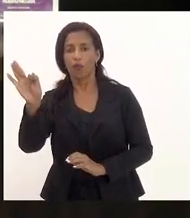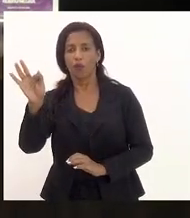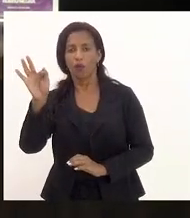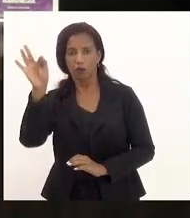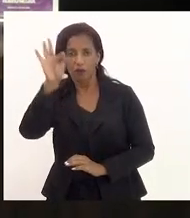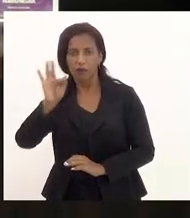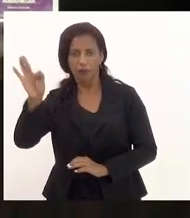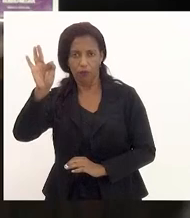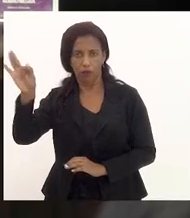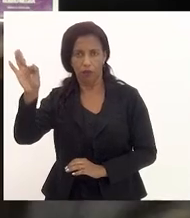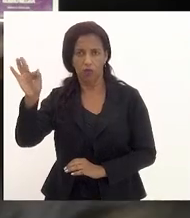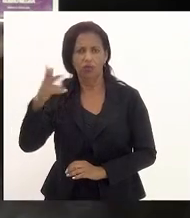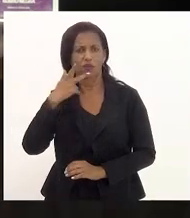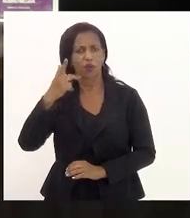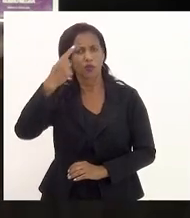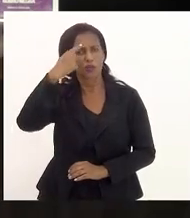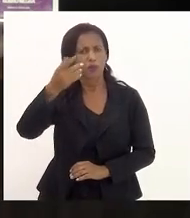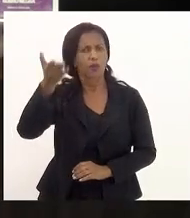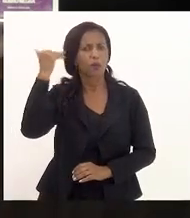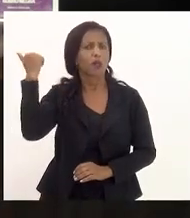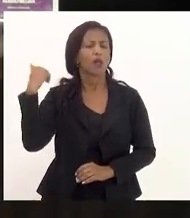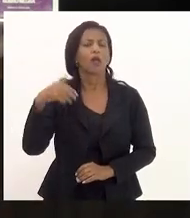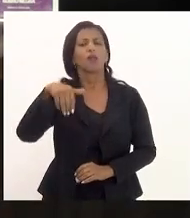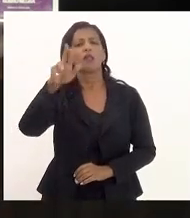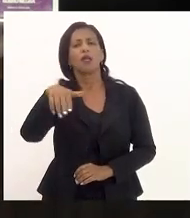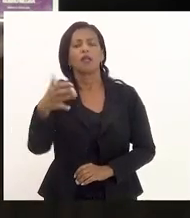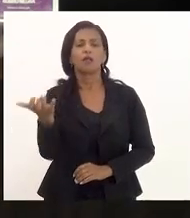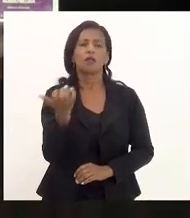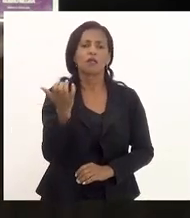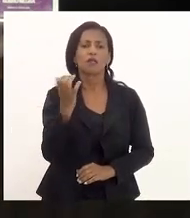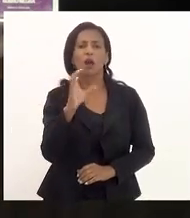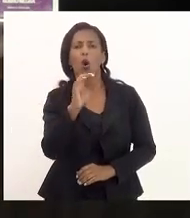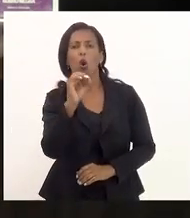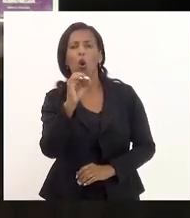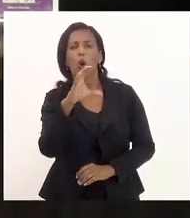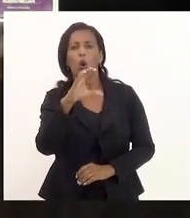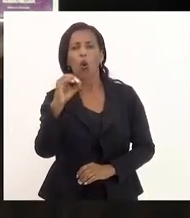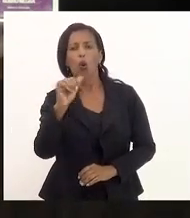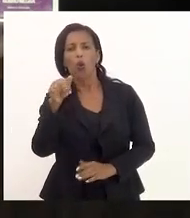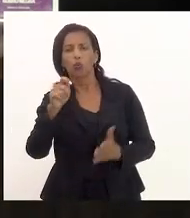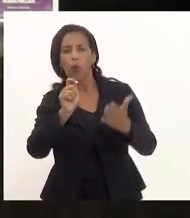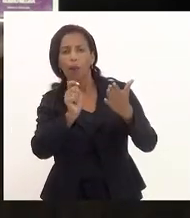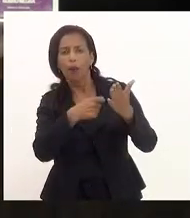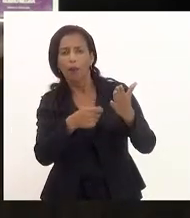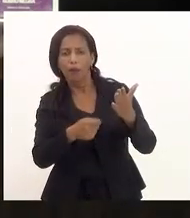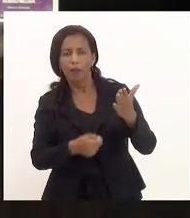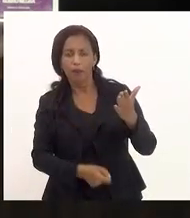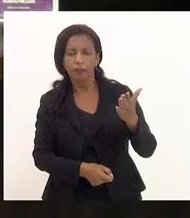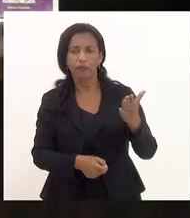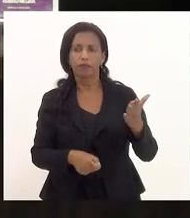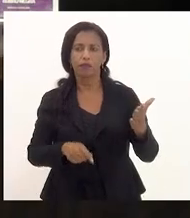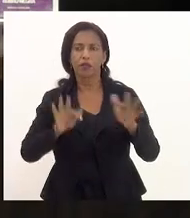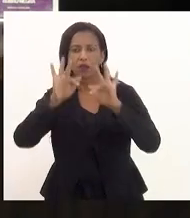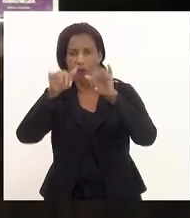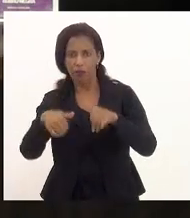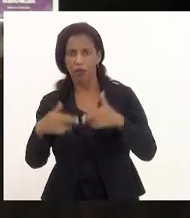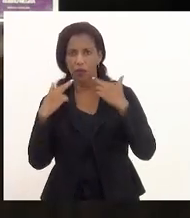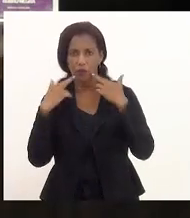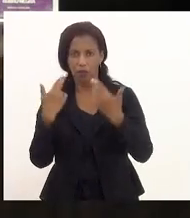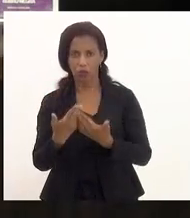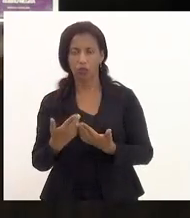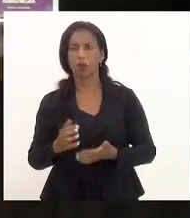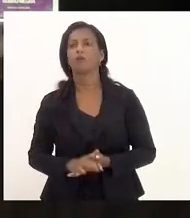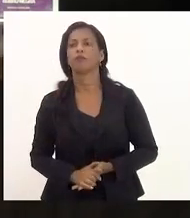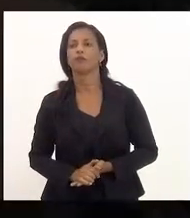falamos na semana passada, então, quem quiser que ser coautor, a gente vai colher ao final dessa sessão, ok?